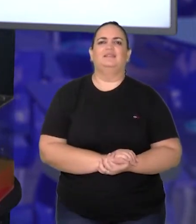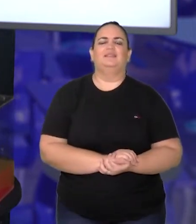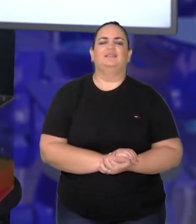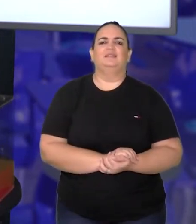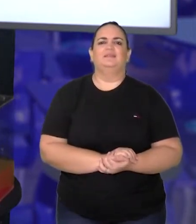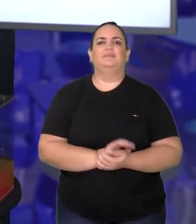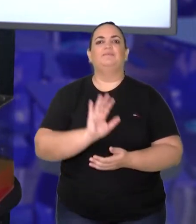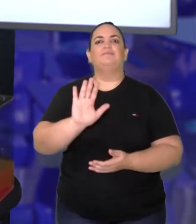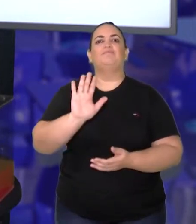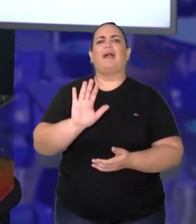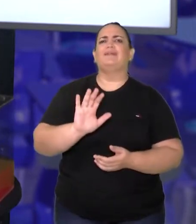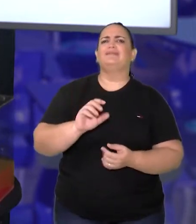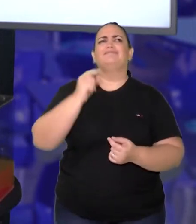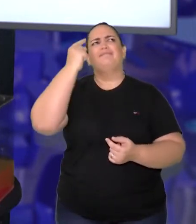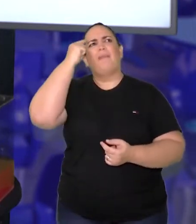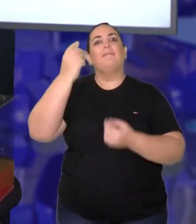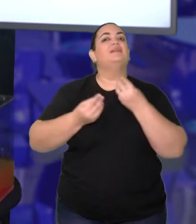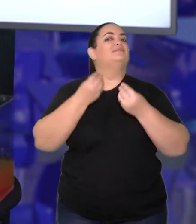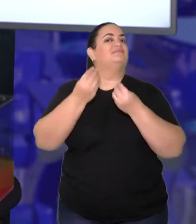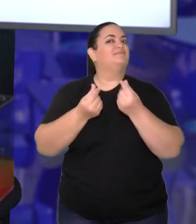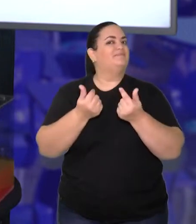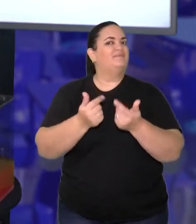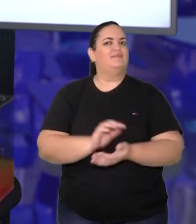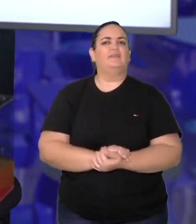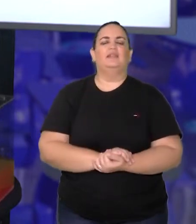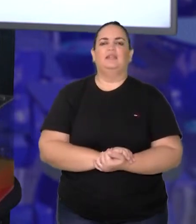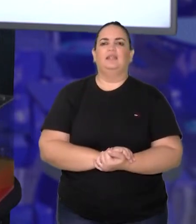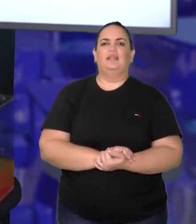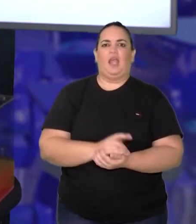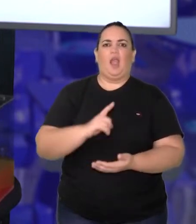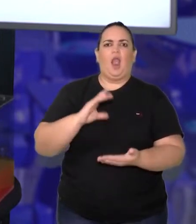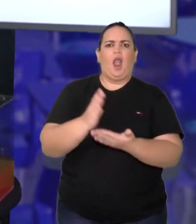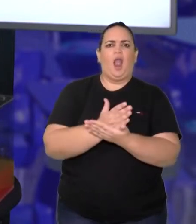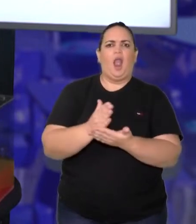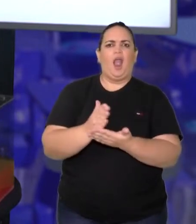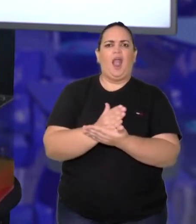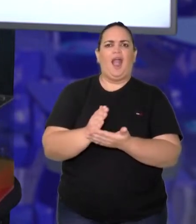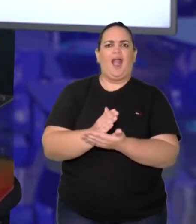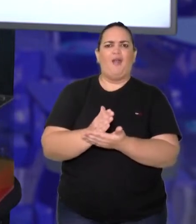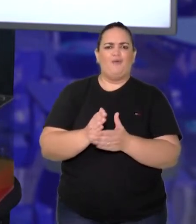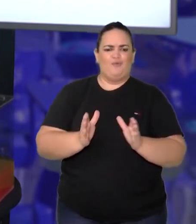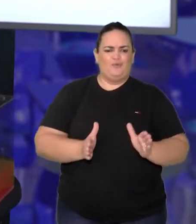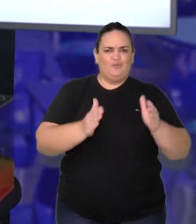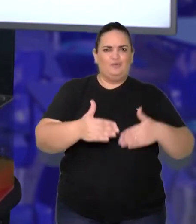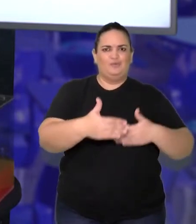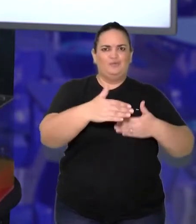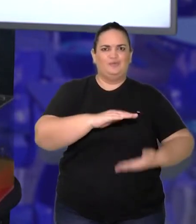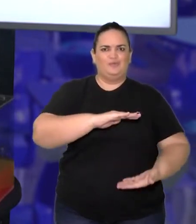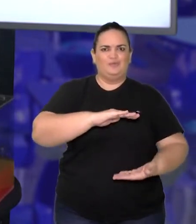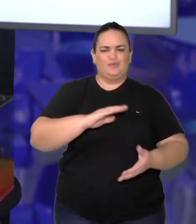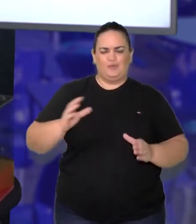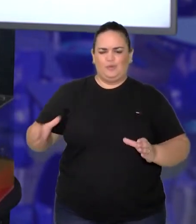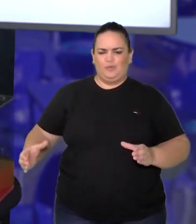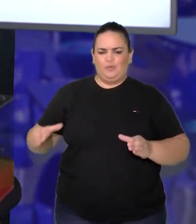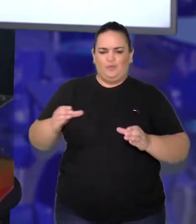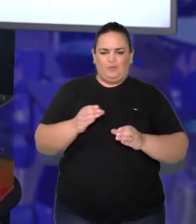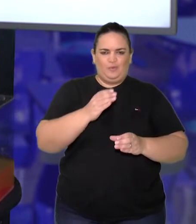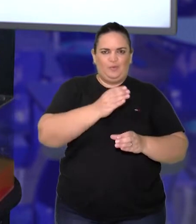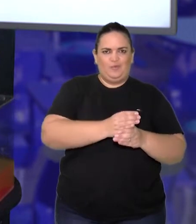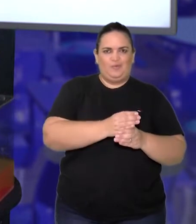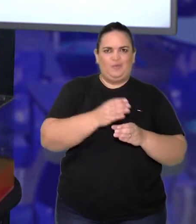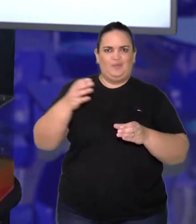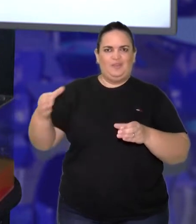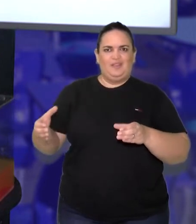mas a ideia seria o seguinte. Temos ali alguns cubinhos empilhados, tá? Como é que a gente faria o